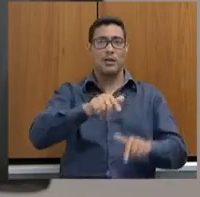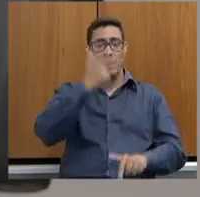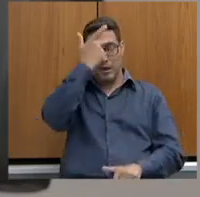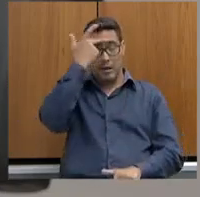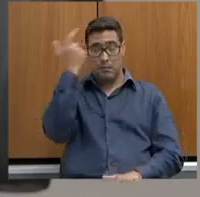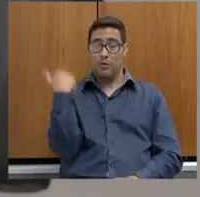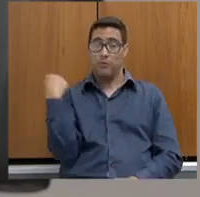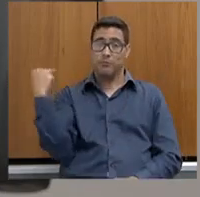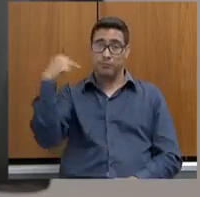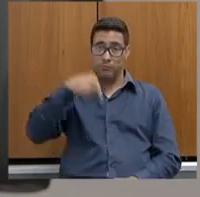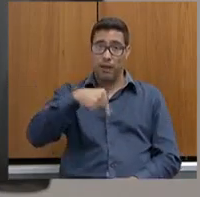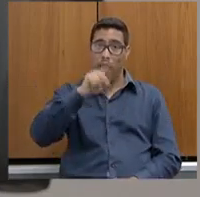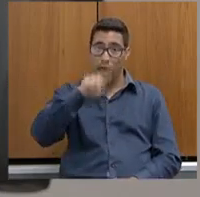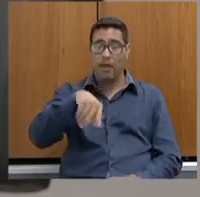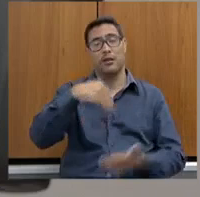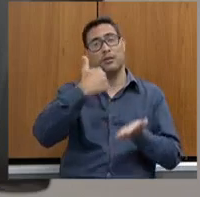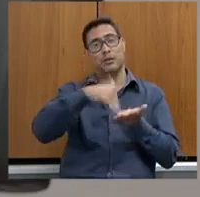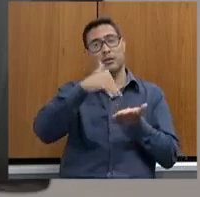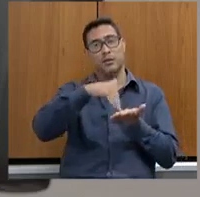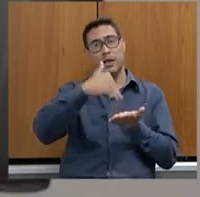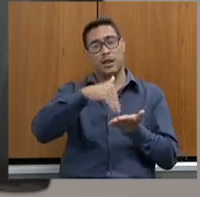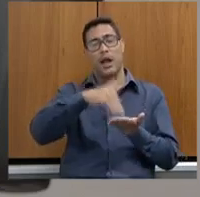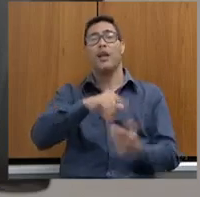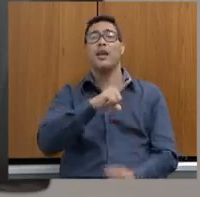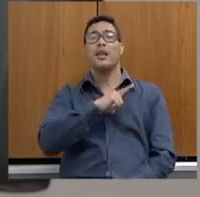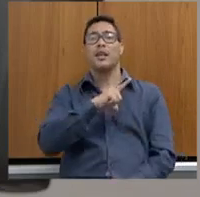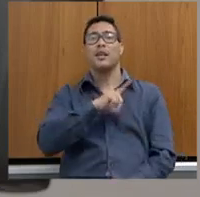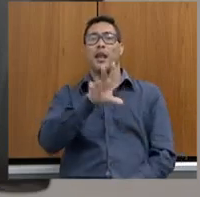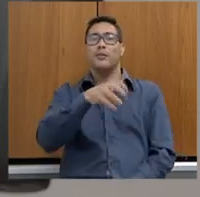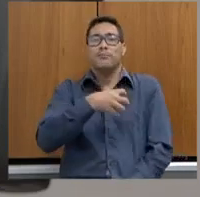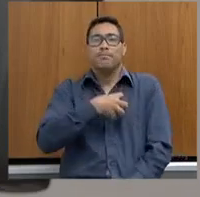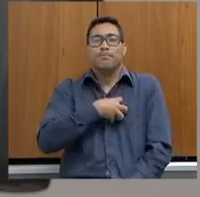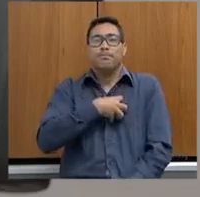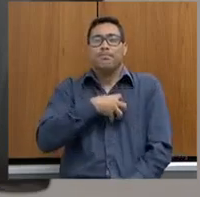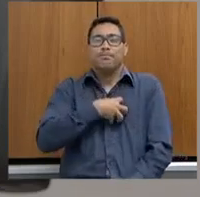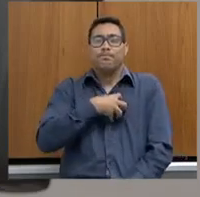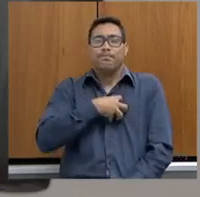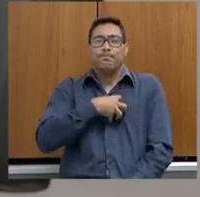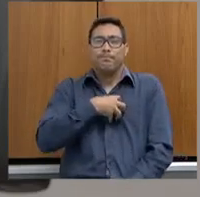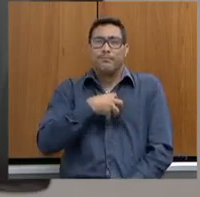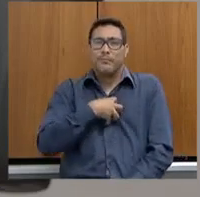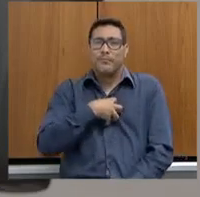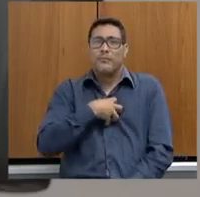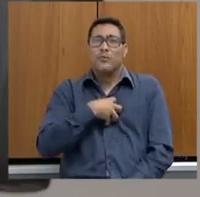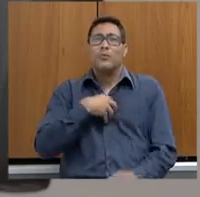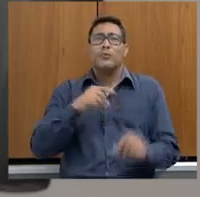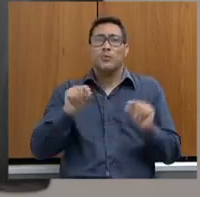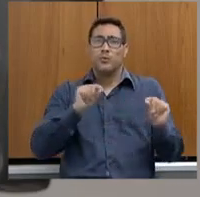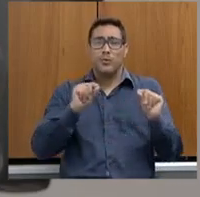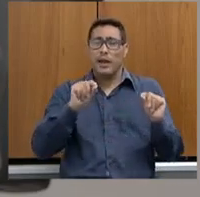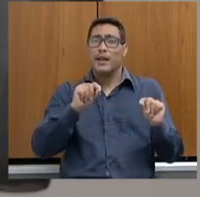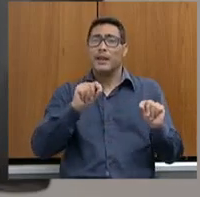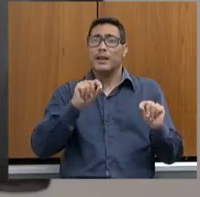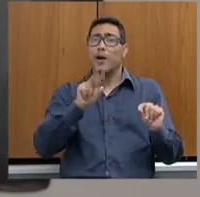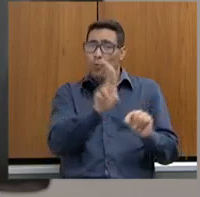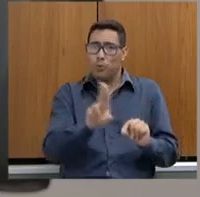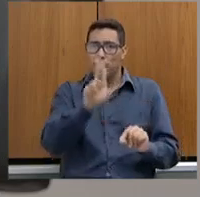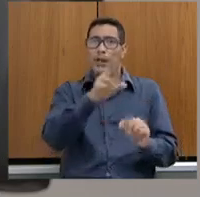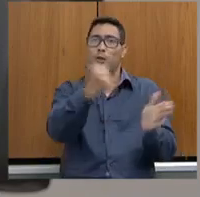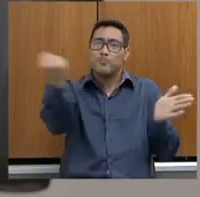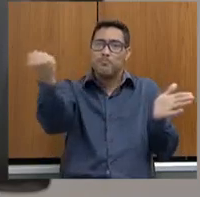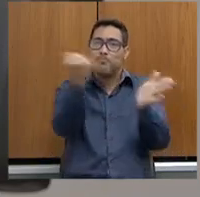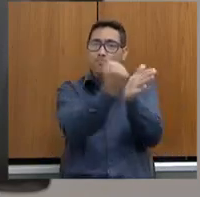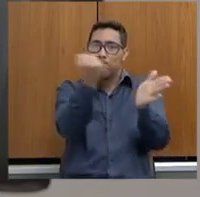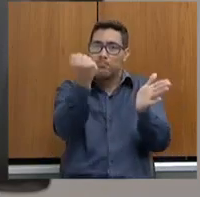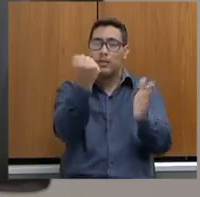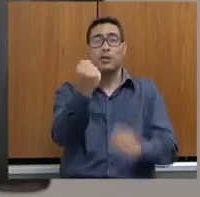secretário que tem sensibilidade, que está chamando para si e não está pegando o carimbo do não, porque o carimbo